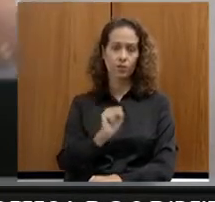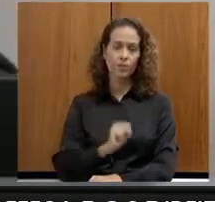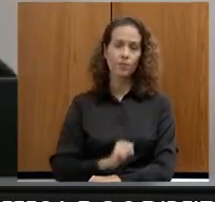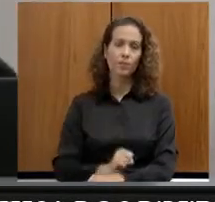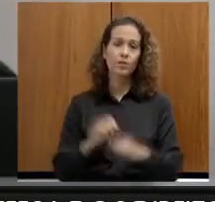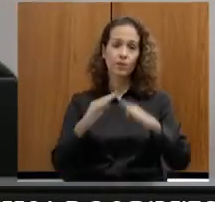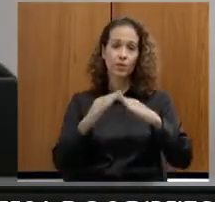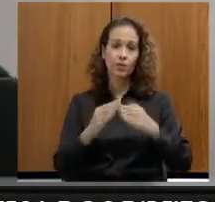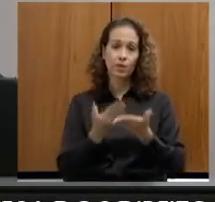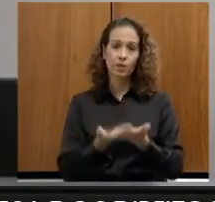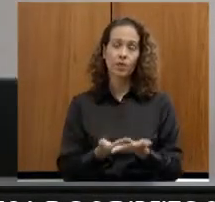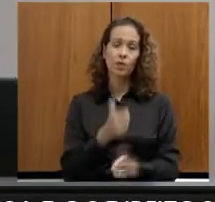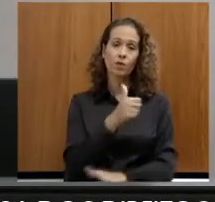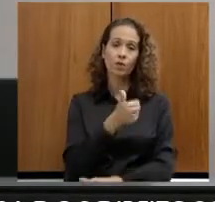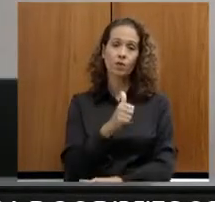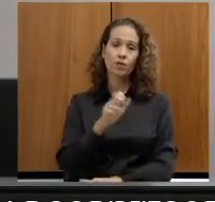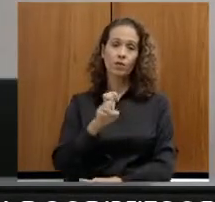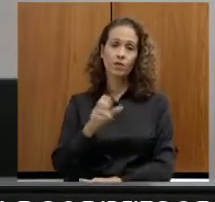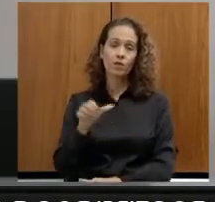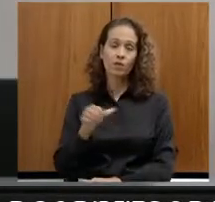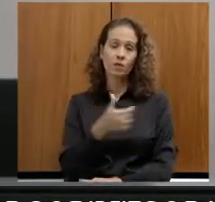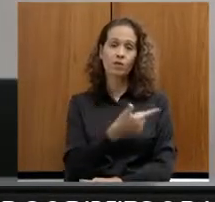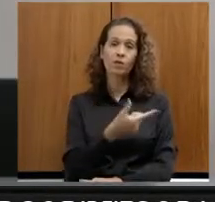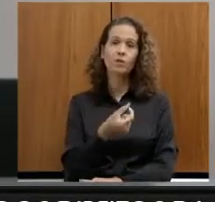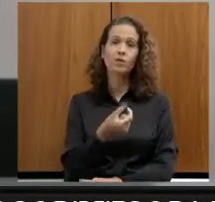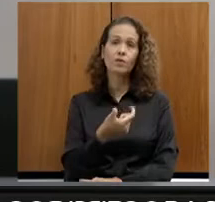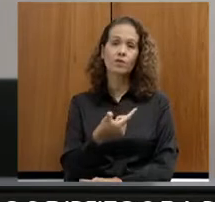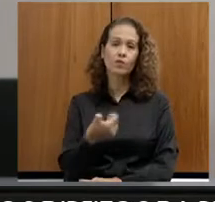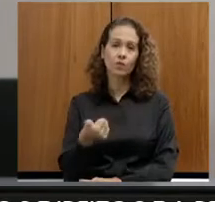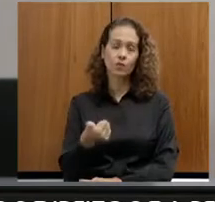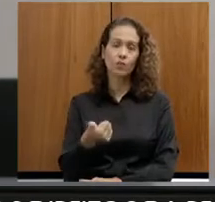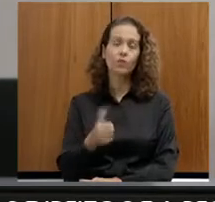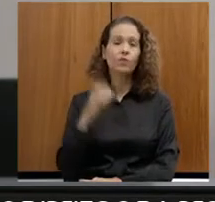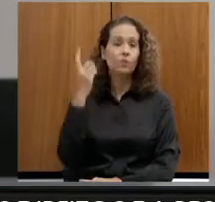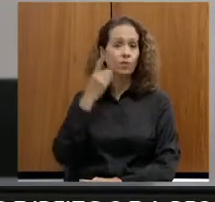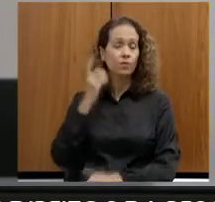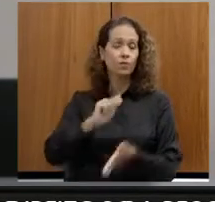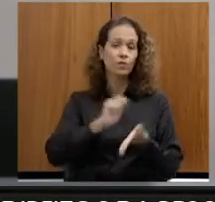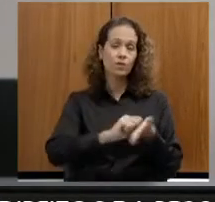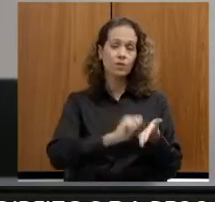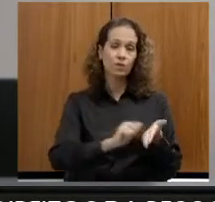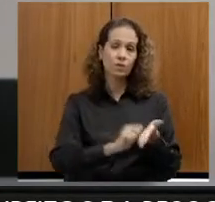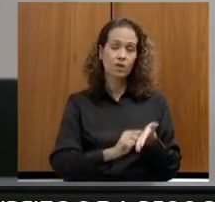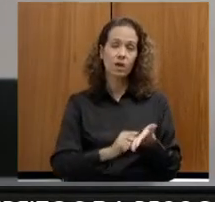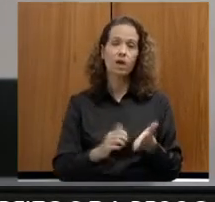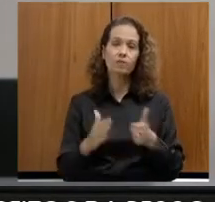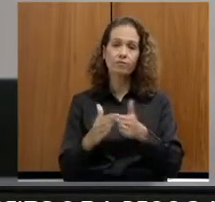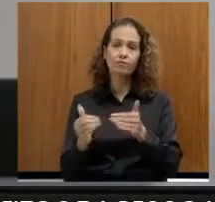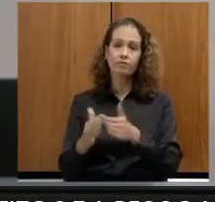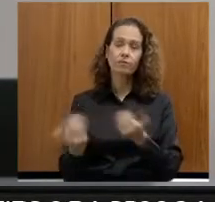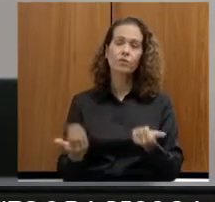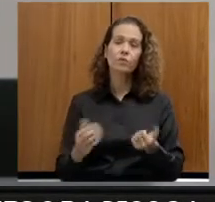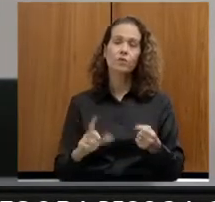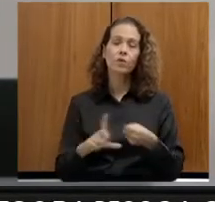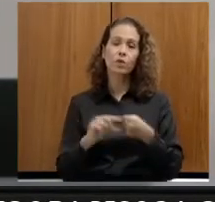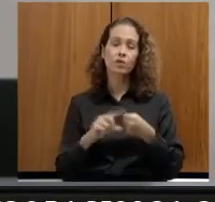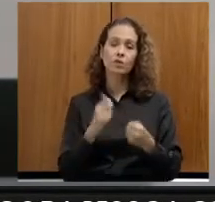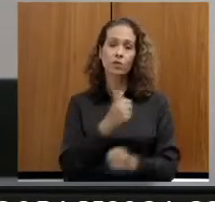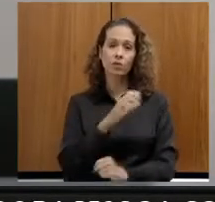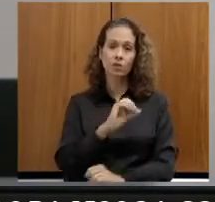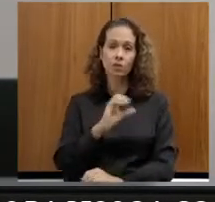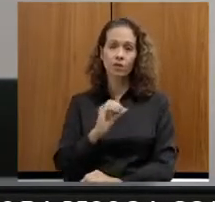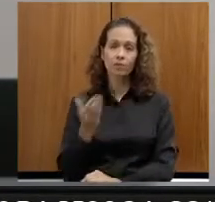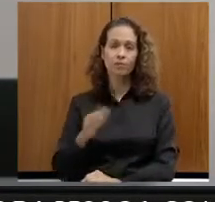Requerimento 1159, 2021. O deputado que ele subscreve requer a vossa excelência nos termos do artigo 100 9º,